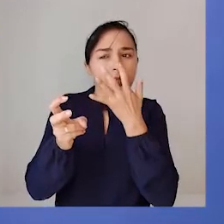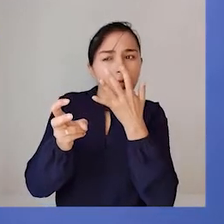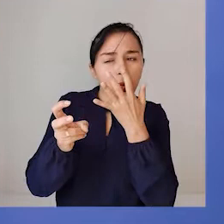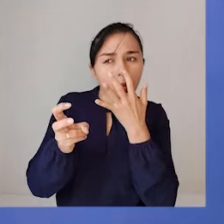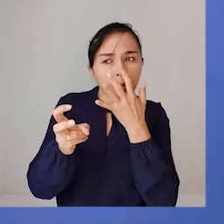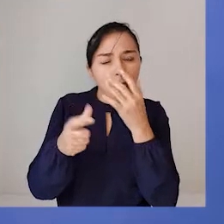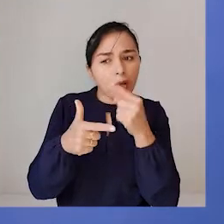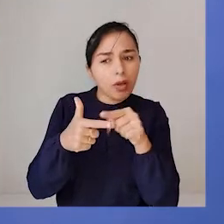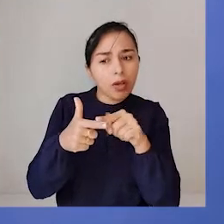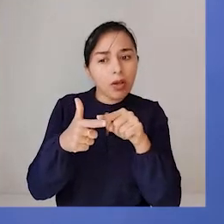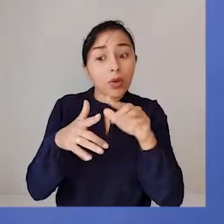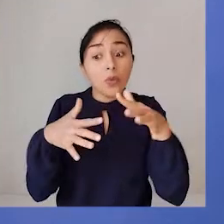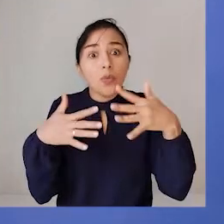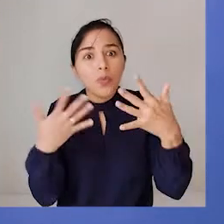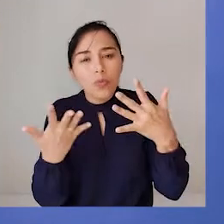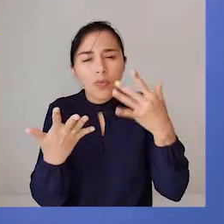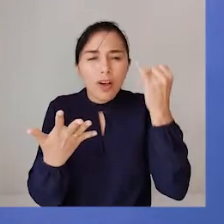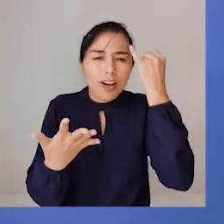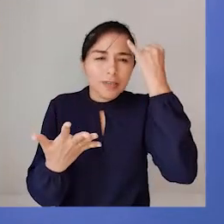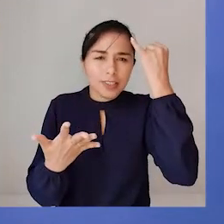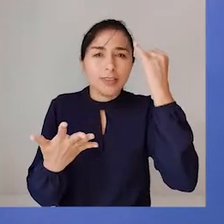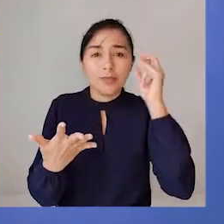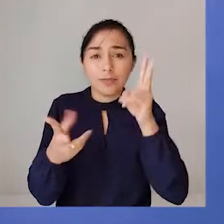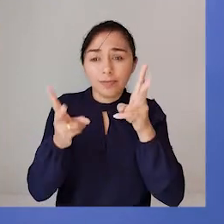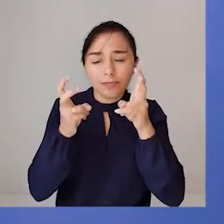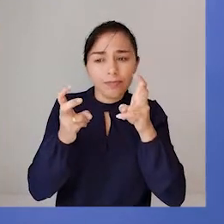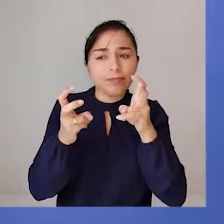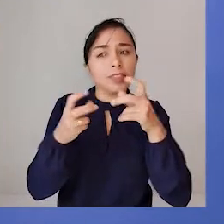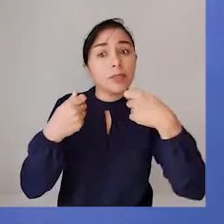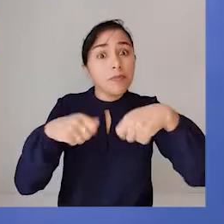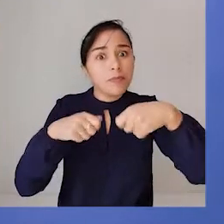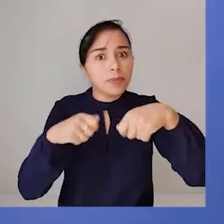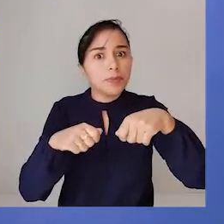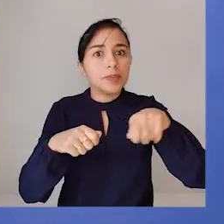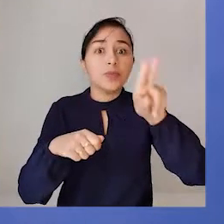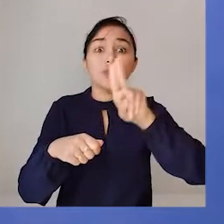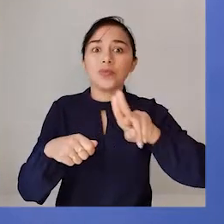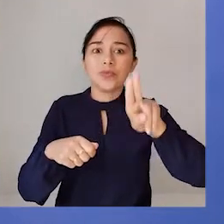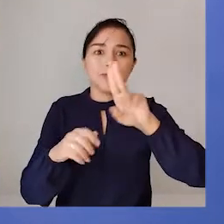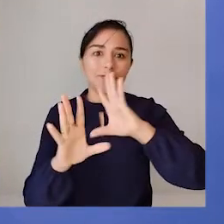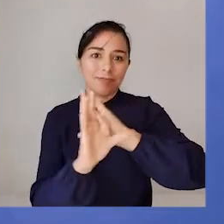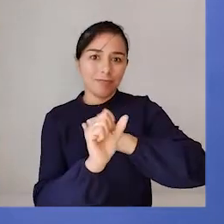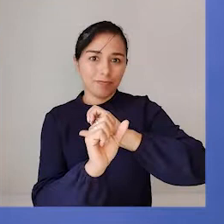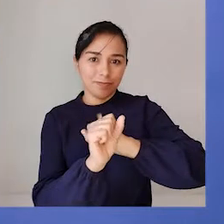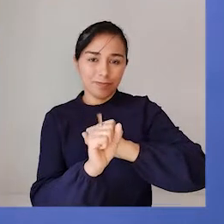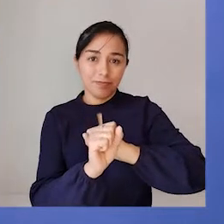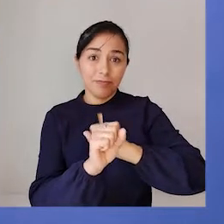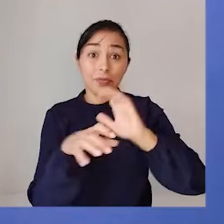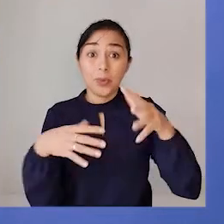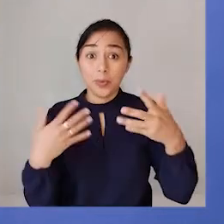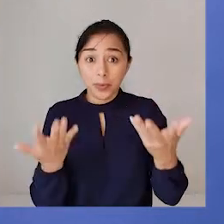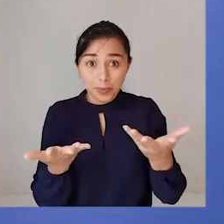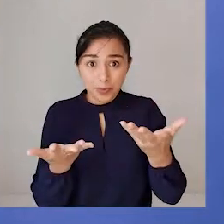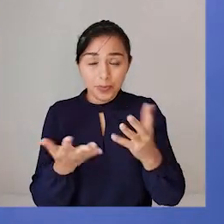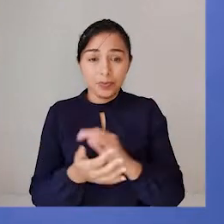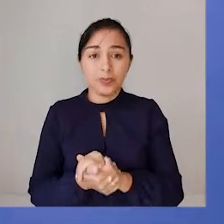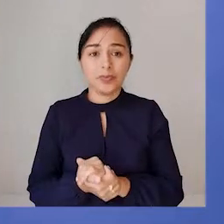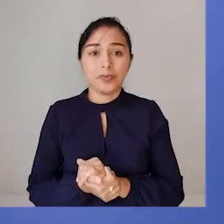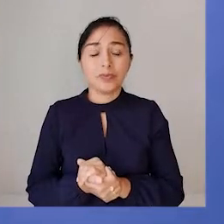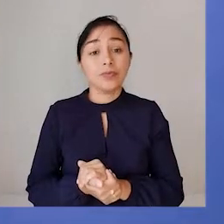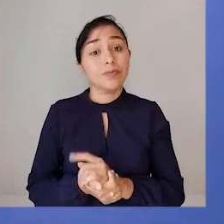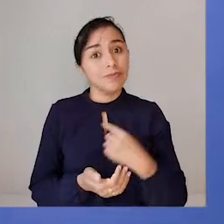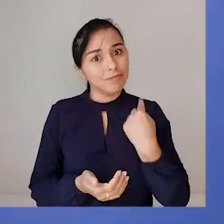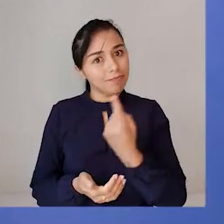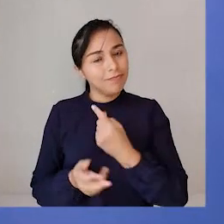observar um problema, qual ideia aparece envolvida nesse cálculo. Nesse caso aqui, nós temos a